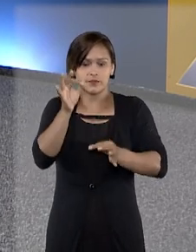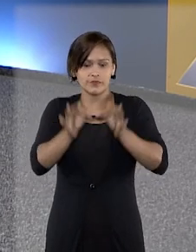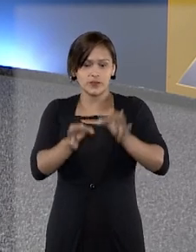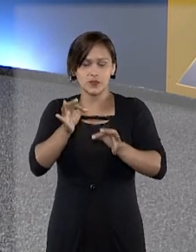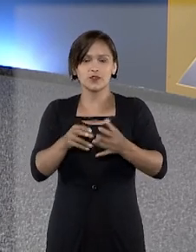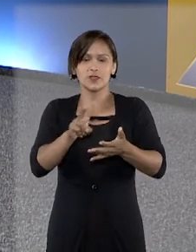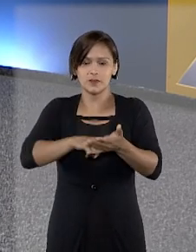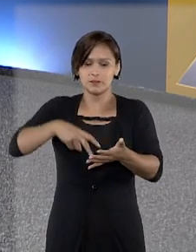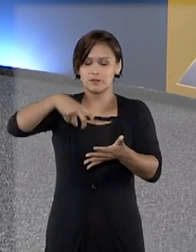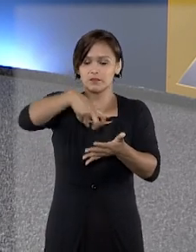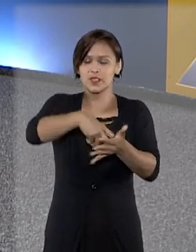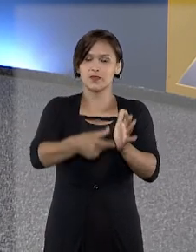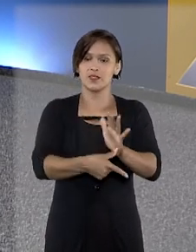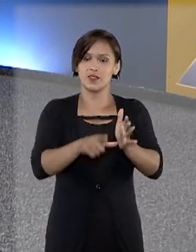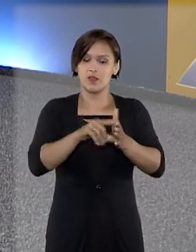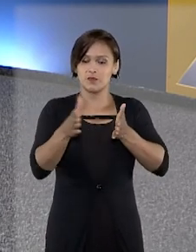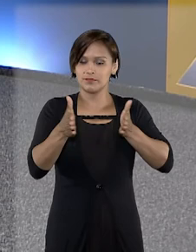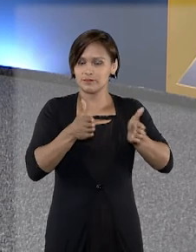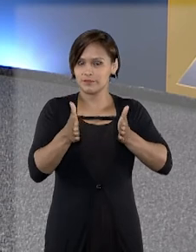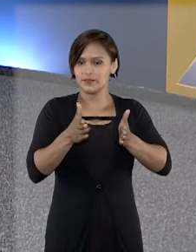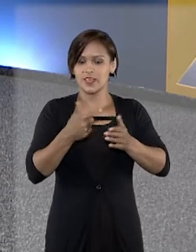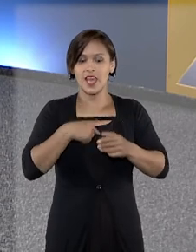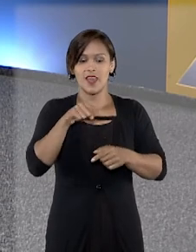decretação de prisão preventiva.